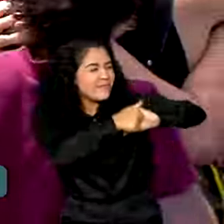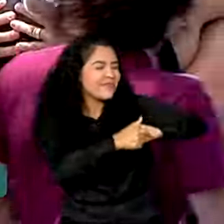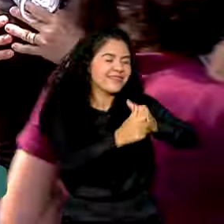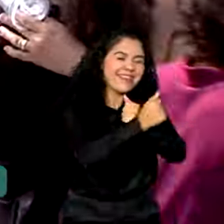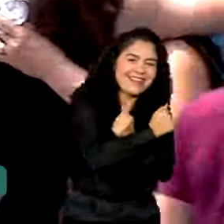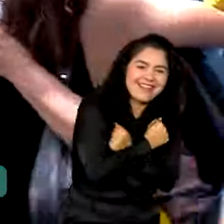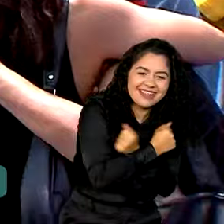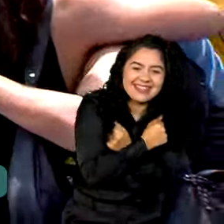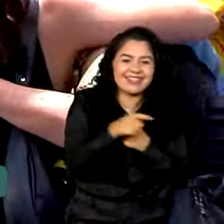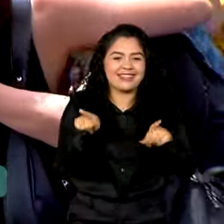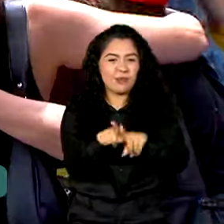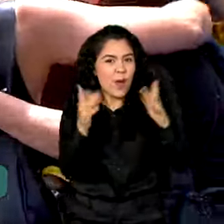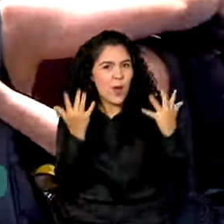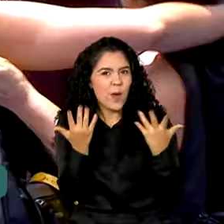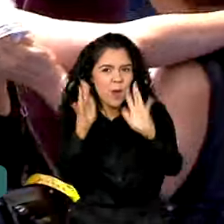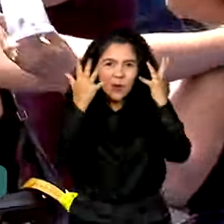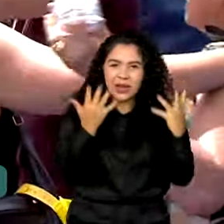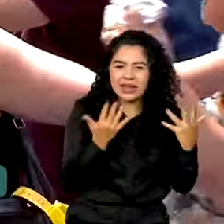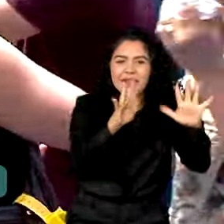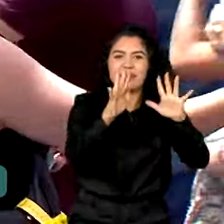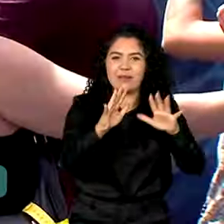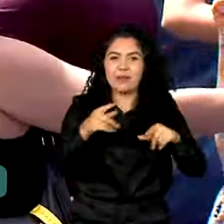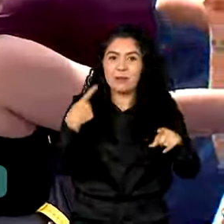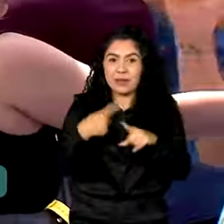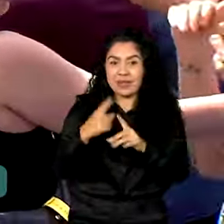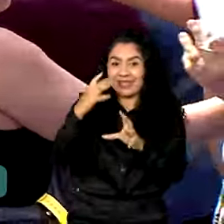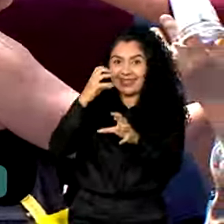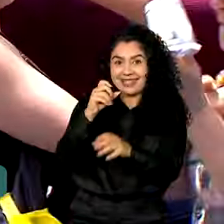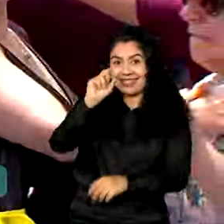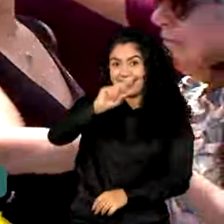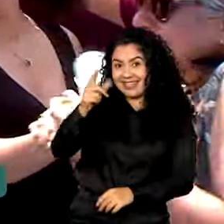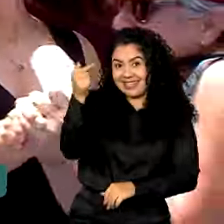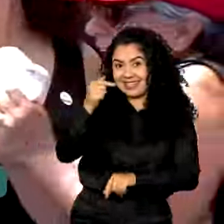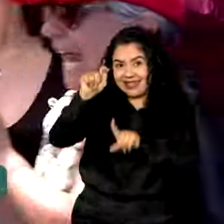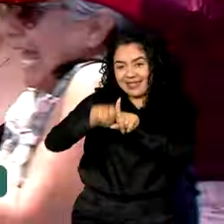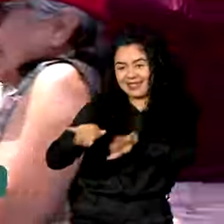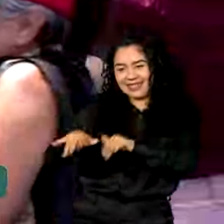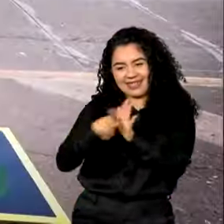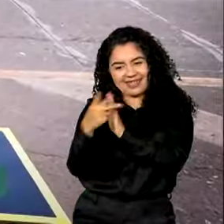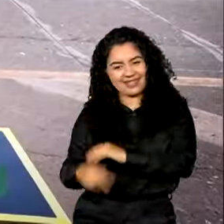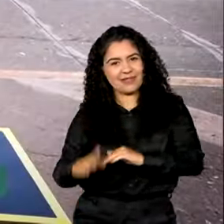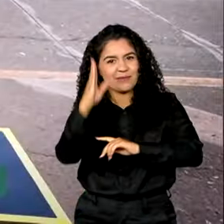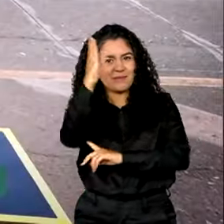abraços e comemoração por mais um 7 de setembro do Brasil.